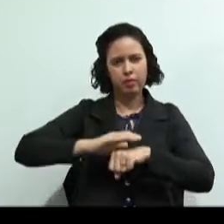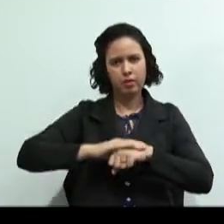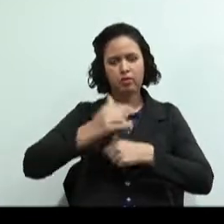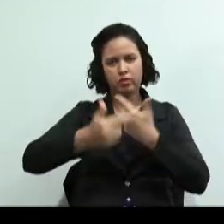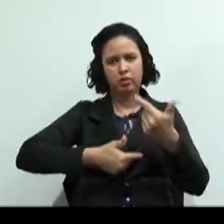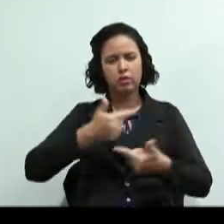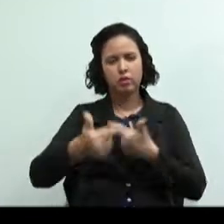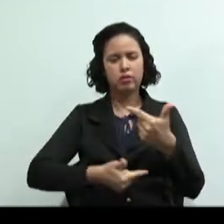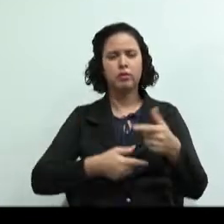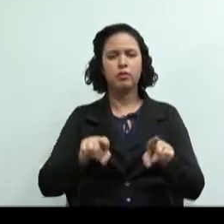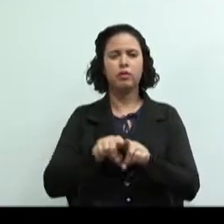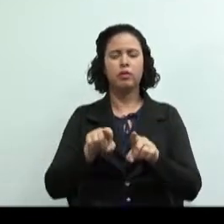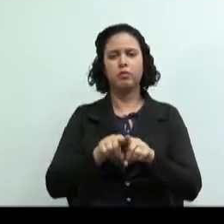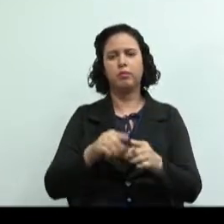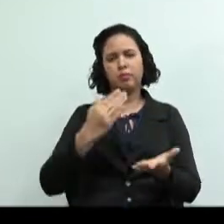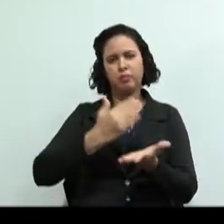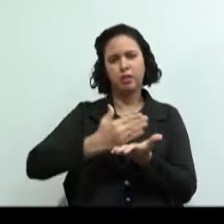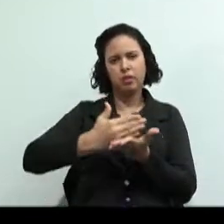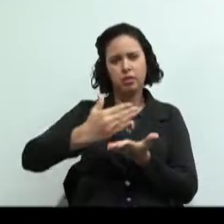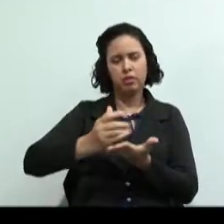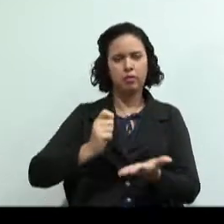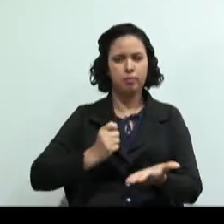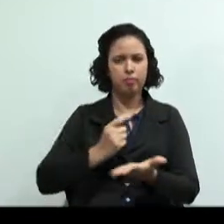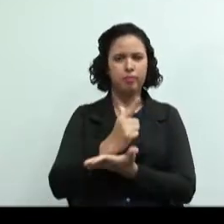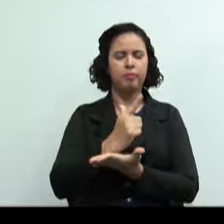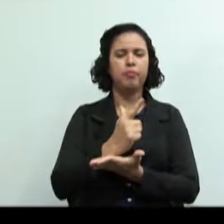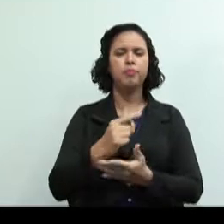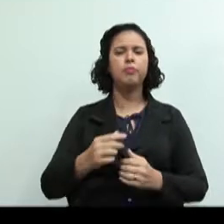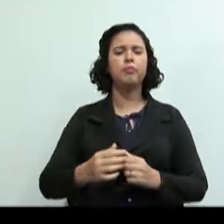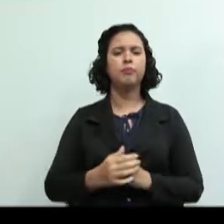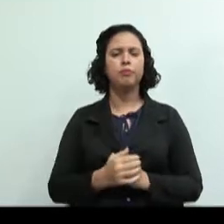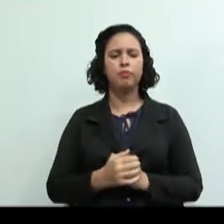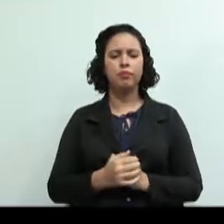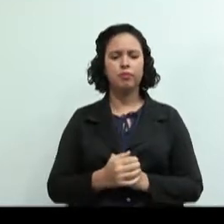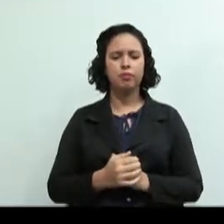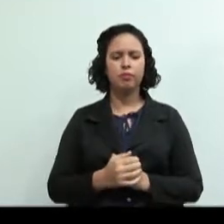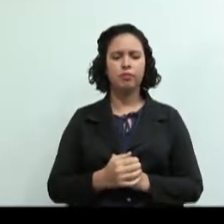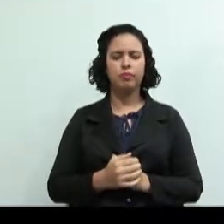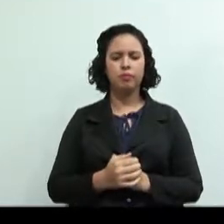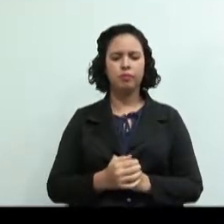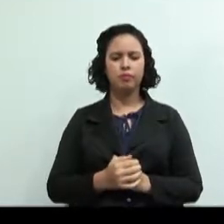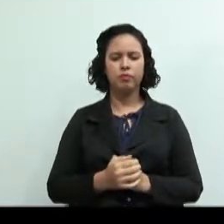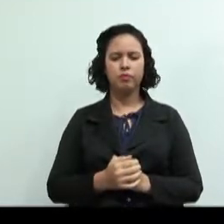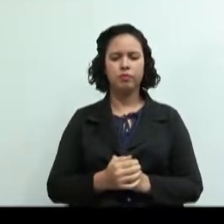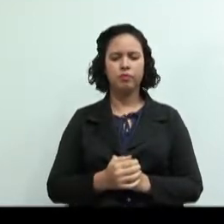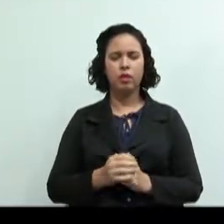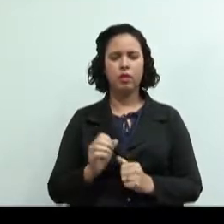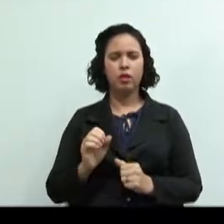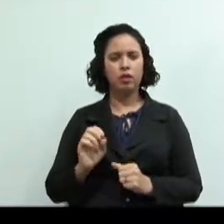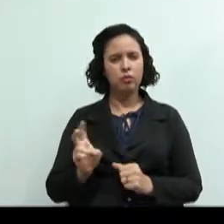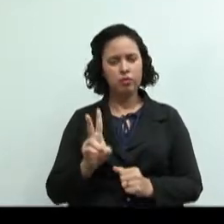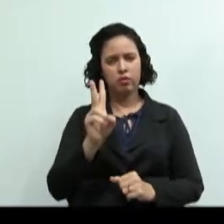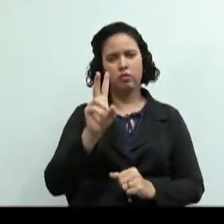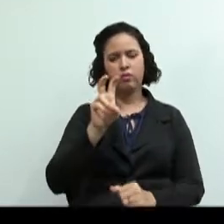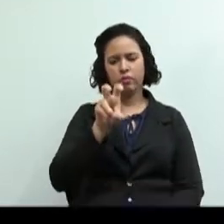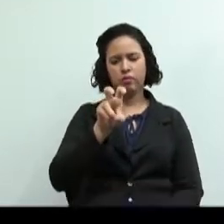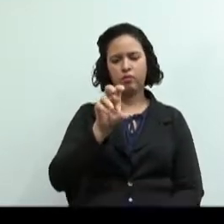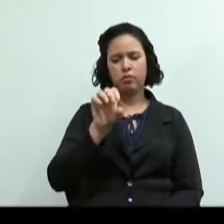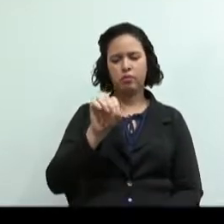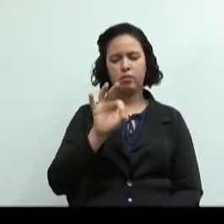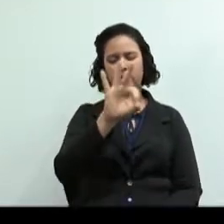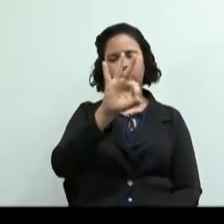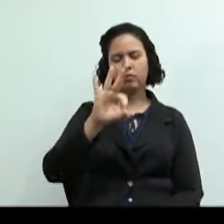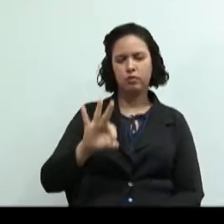Melhores prazos e condições de pagamento. O valor pode chegar a 50% do encontrado no